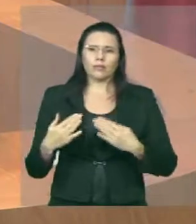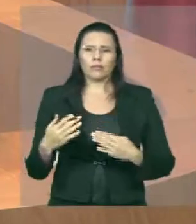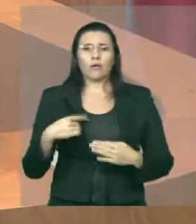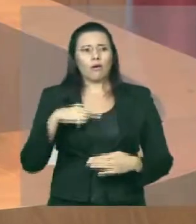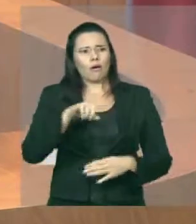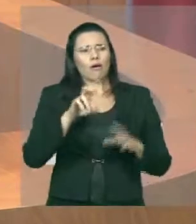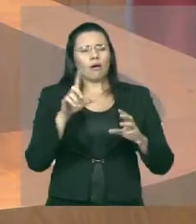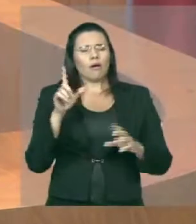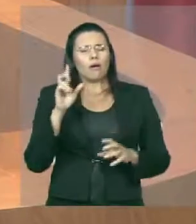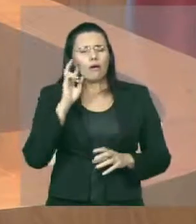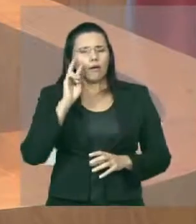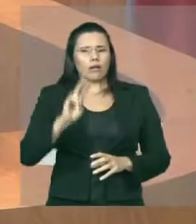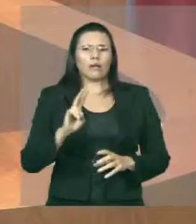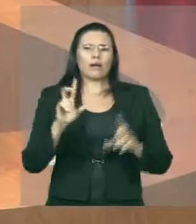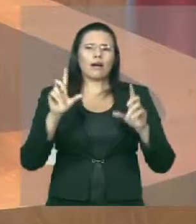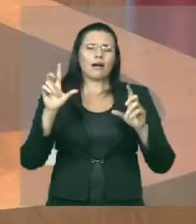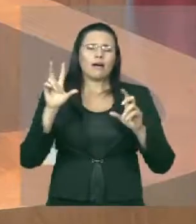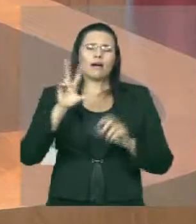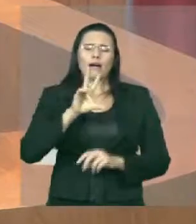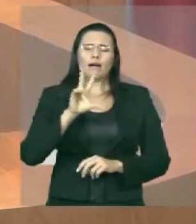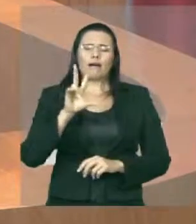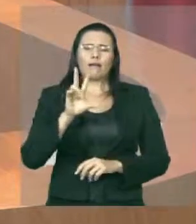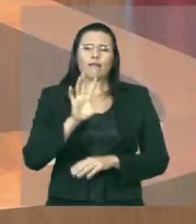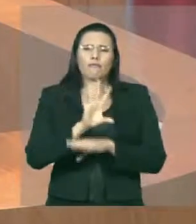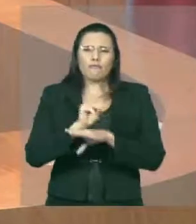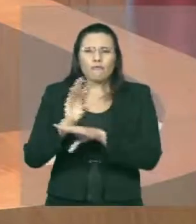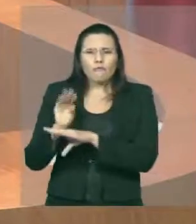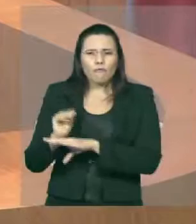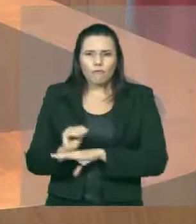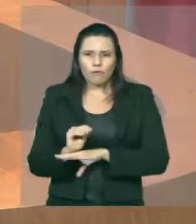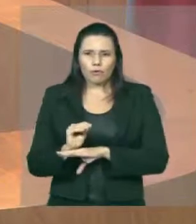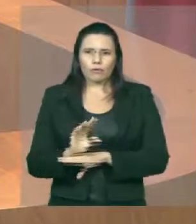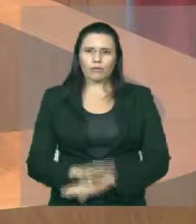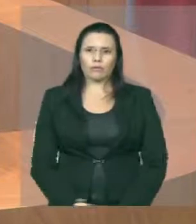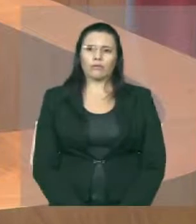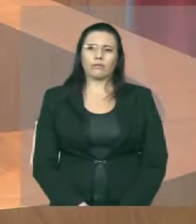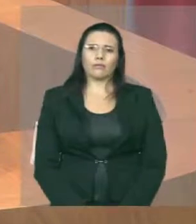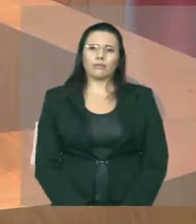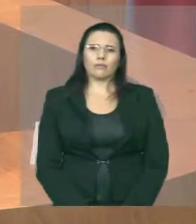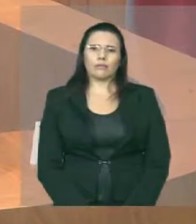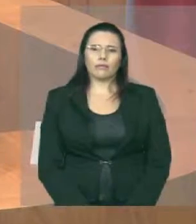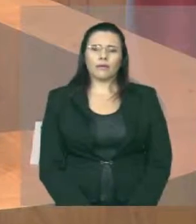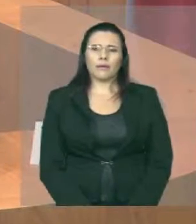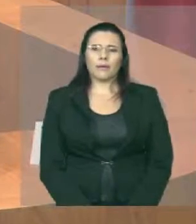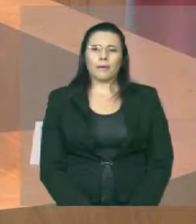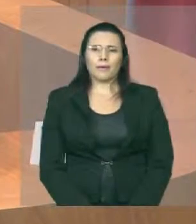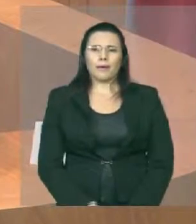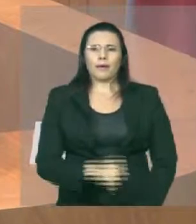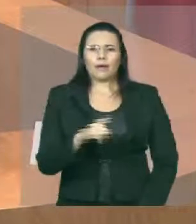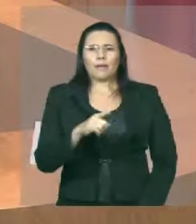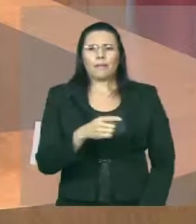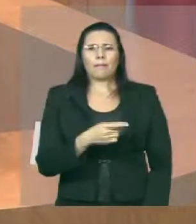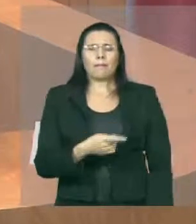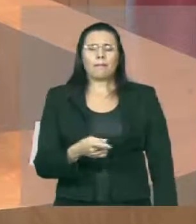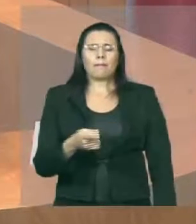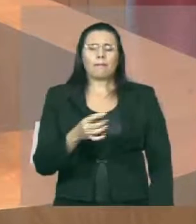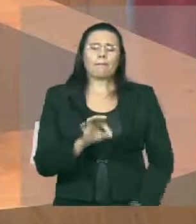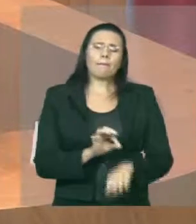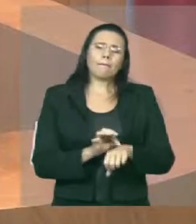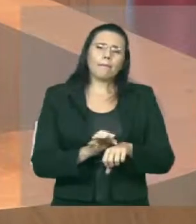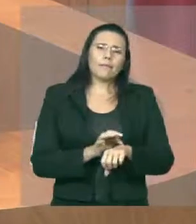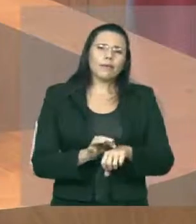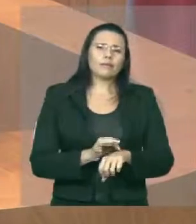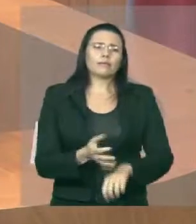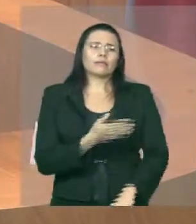Infelizmente, a preta e branca, mas quem vê as fotos coloridas vê que poeira total. E o detalhe aqui embaixo,